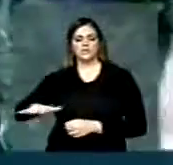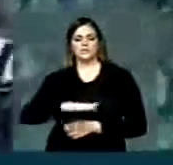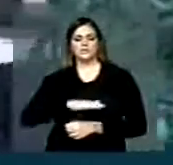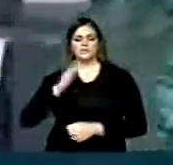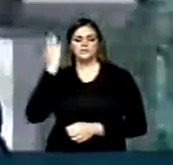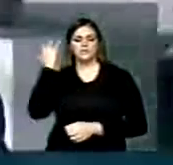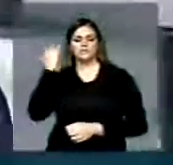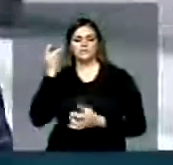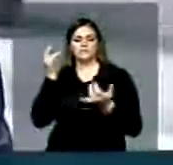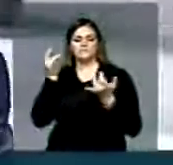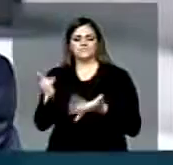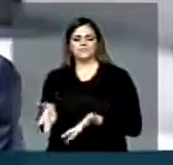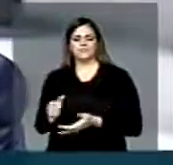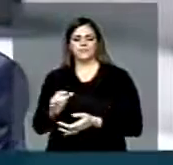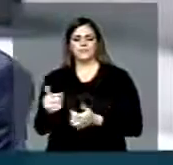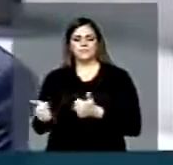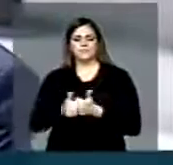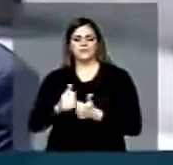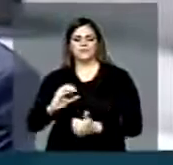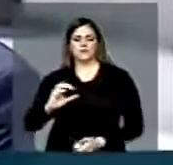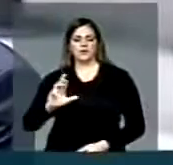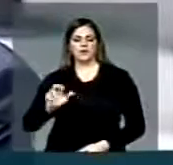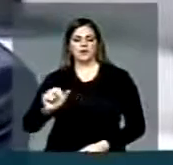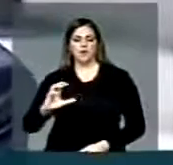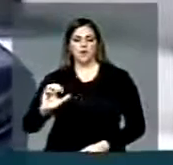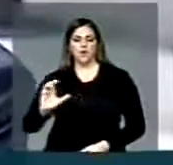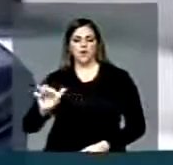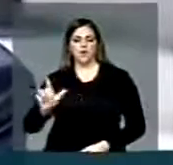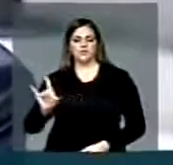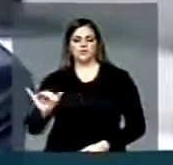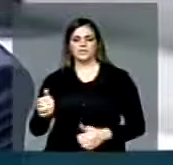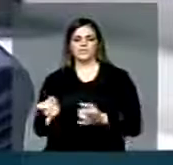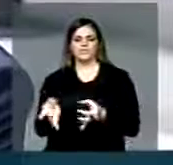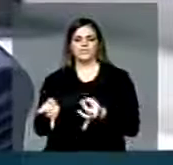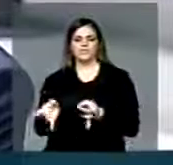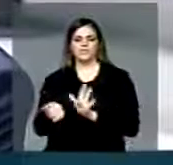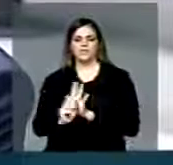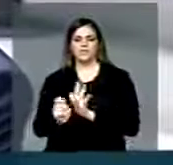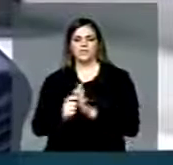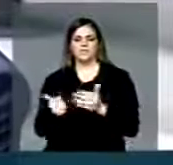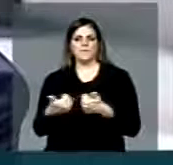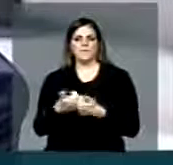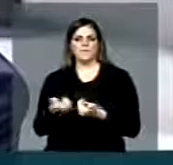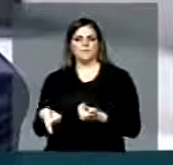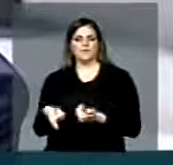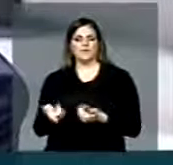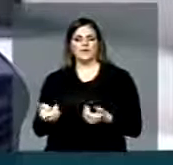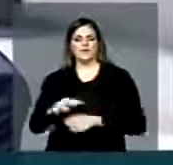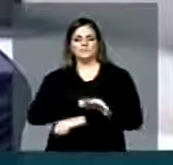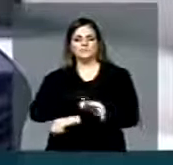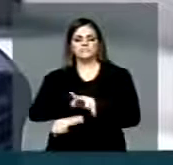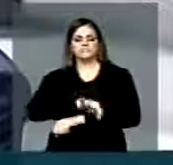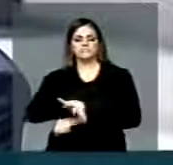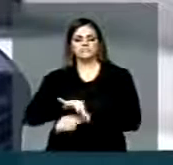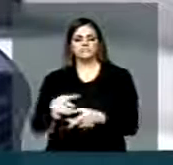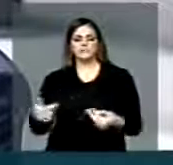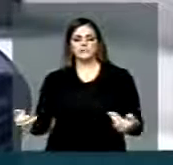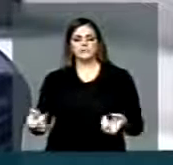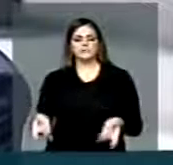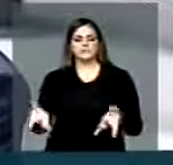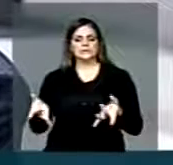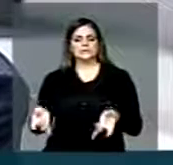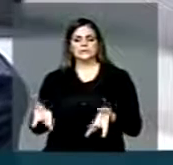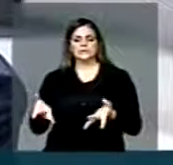degradada de São Paulo, que é a Cracolândia, e agora ele gastou com a arquitetura do